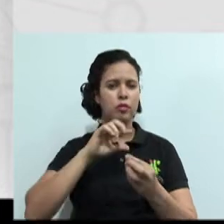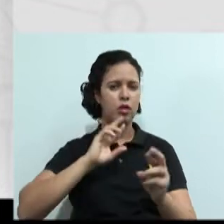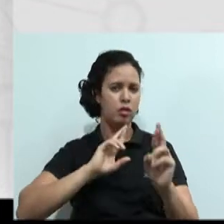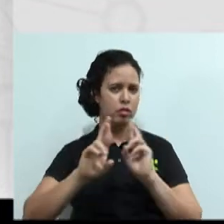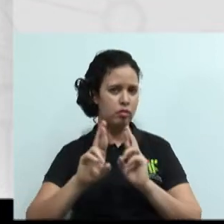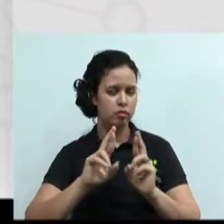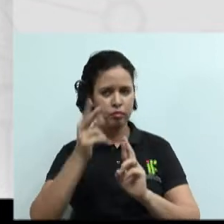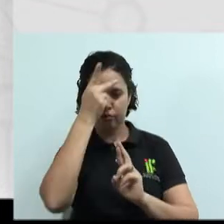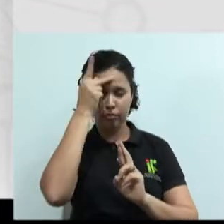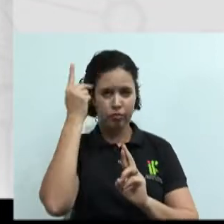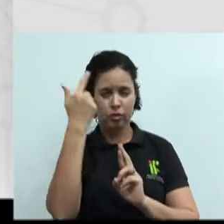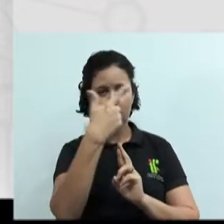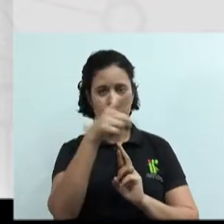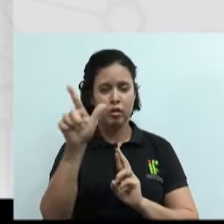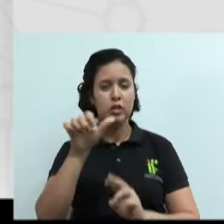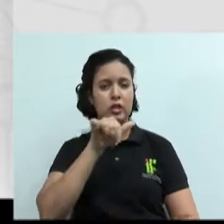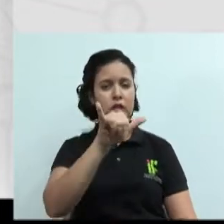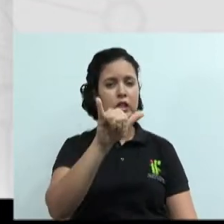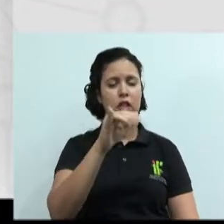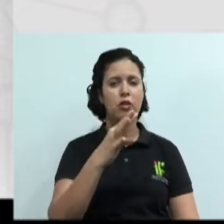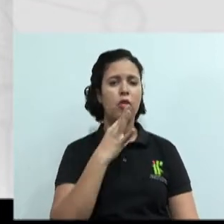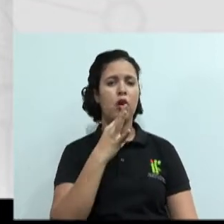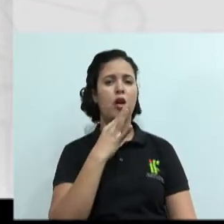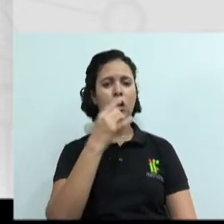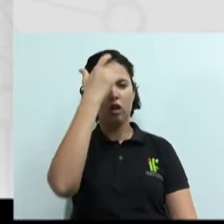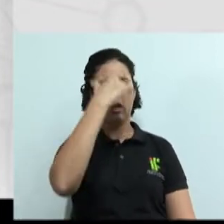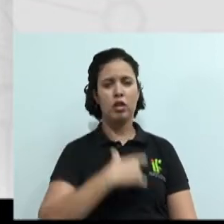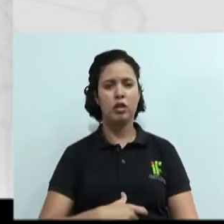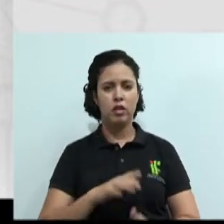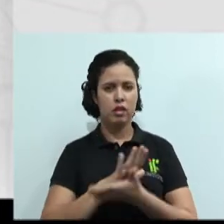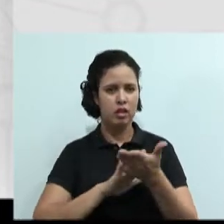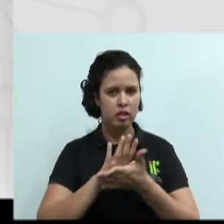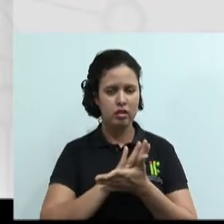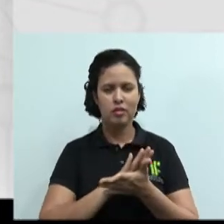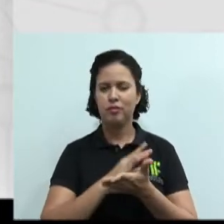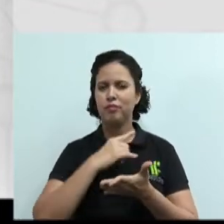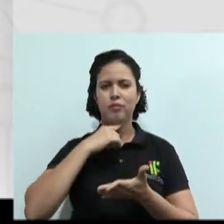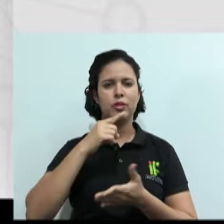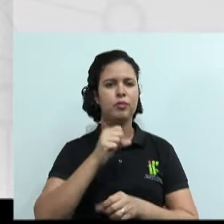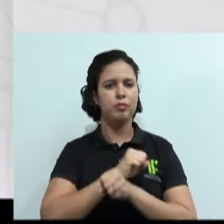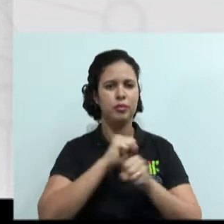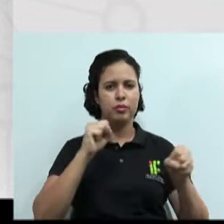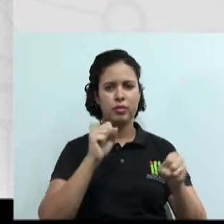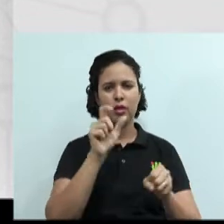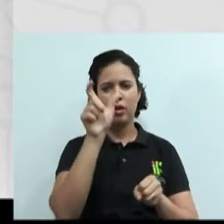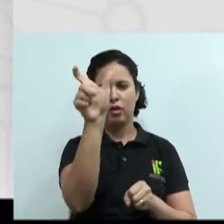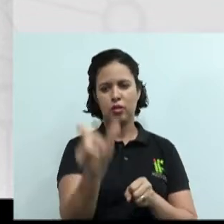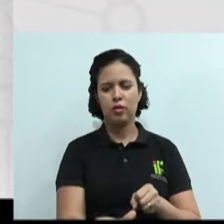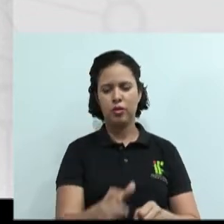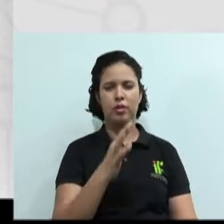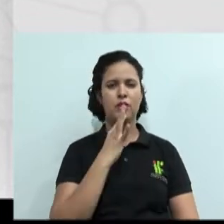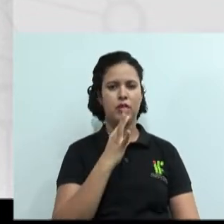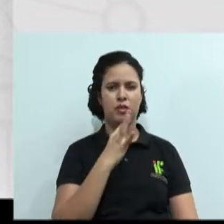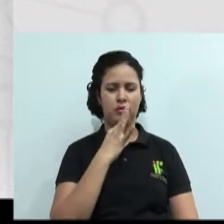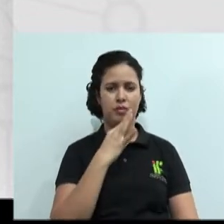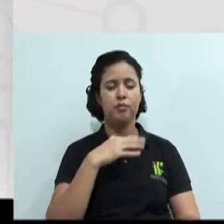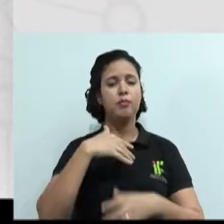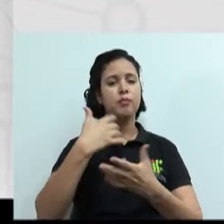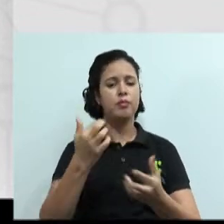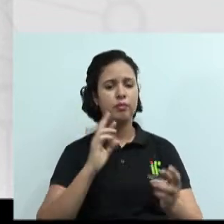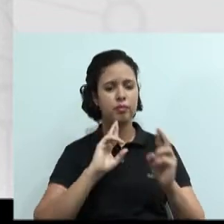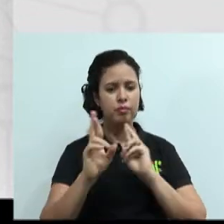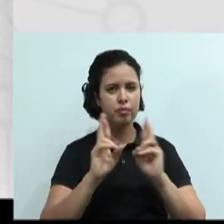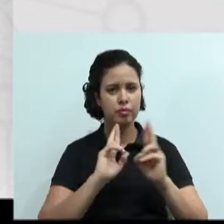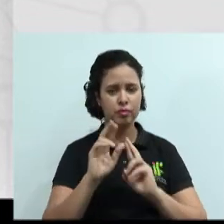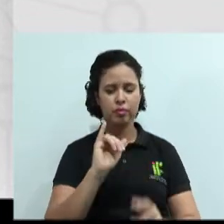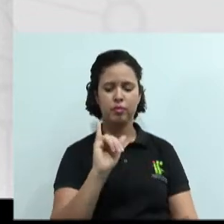outros. Se você mesmo não se conhece, já dificulta um pouquinho o processo aí da negociação. Então, o relacionamento